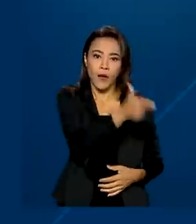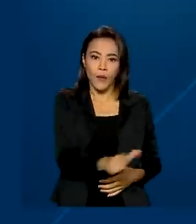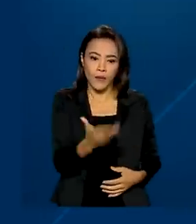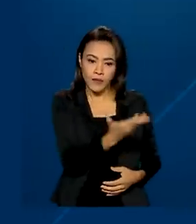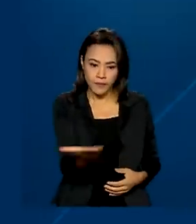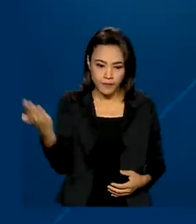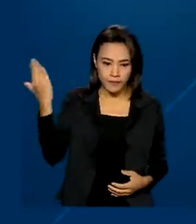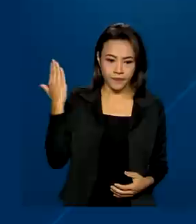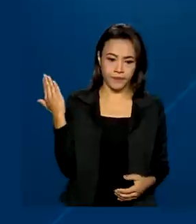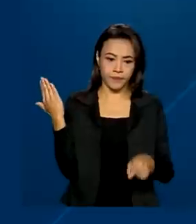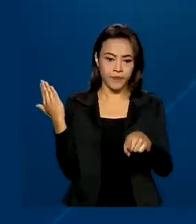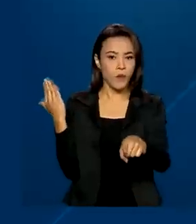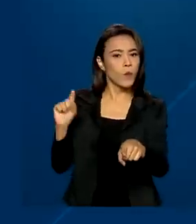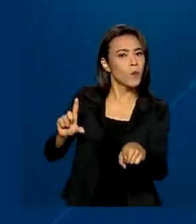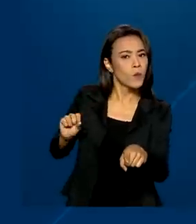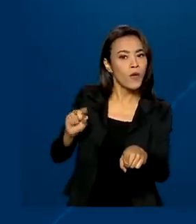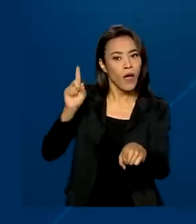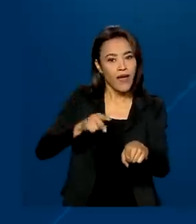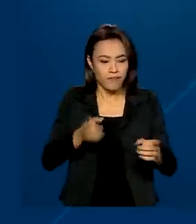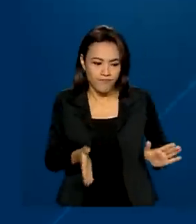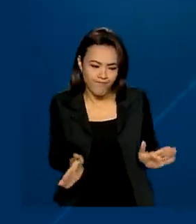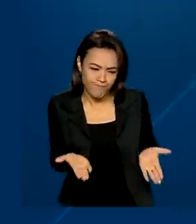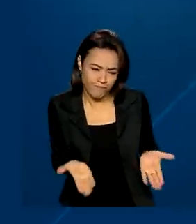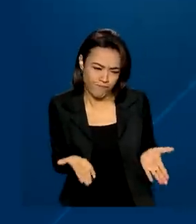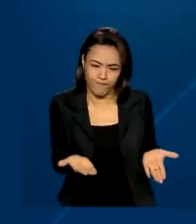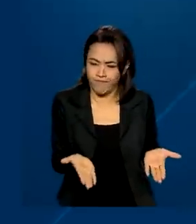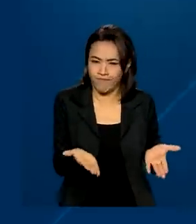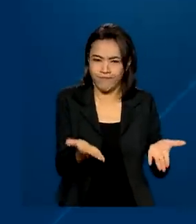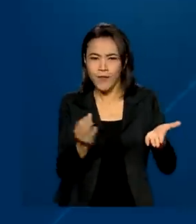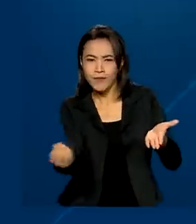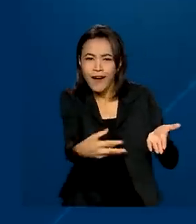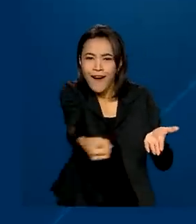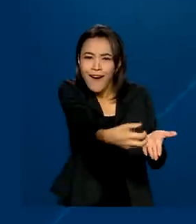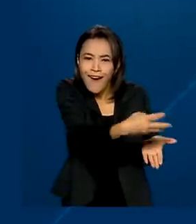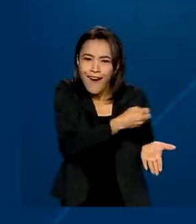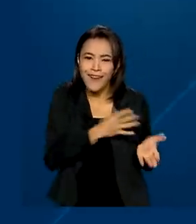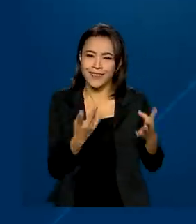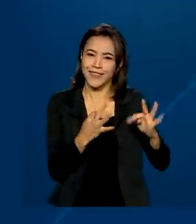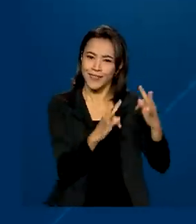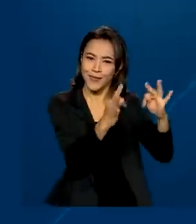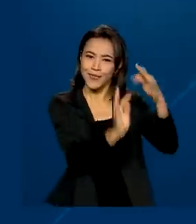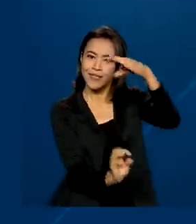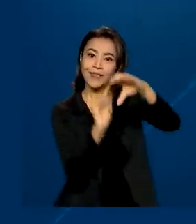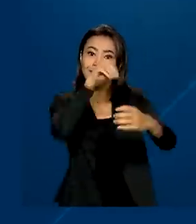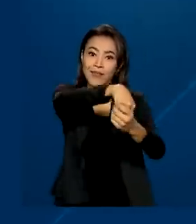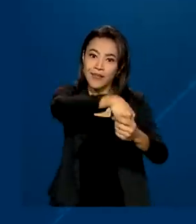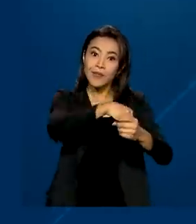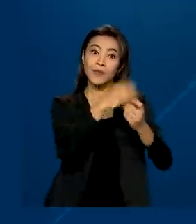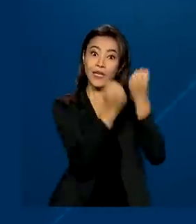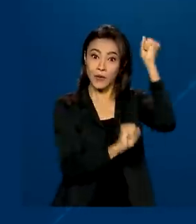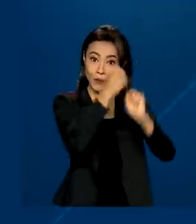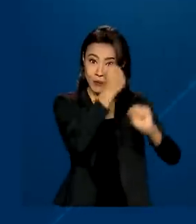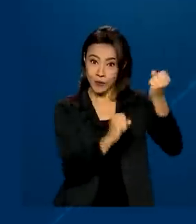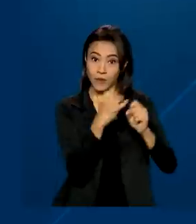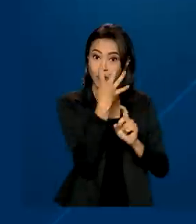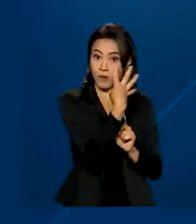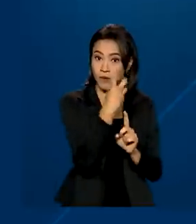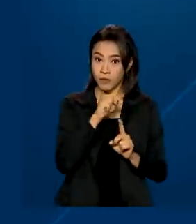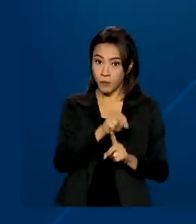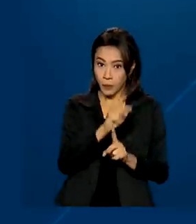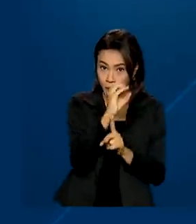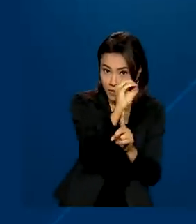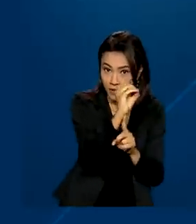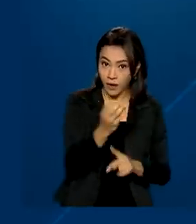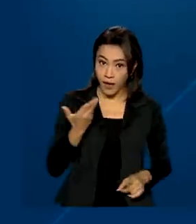é a Smart Factory, para fomentar o desenvolvimento de novas tecnologias na indústria 4.0. Agora,